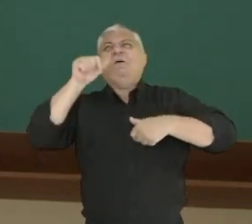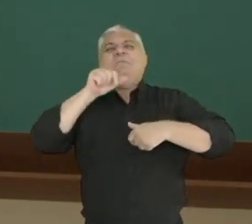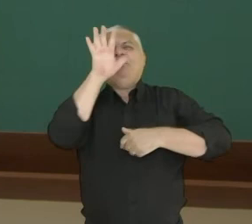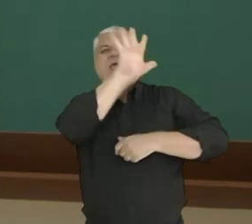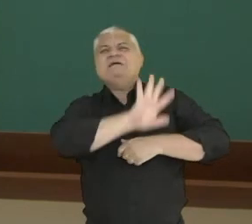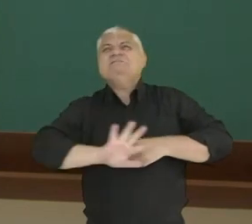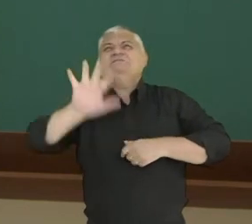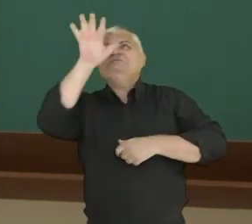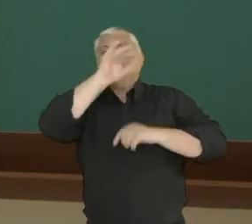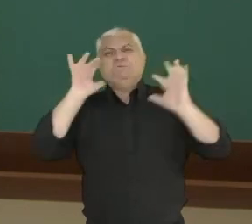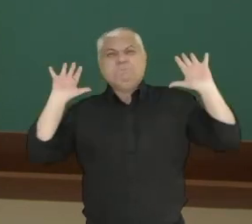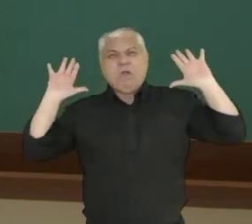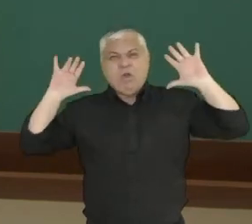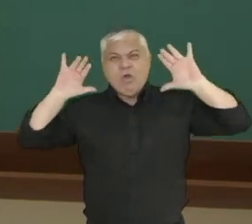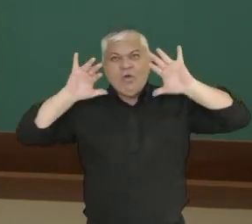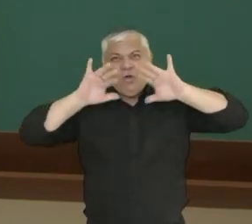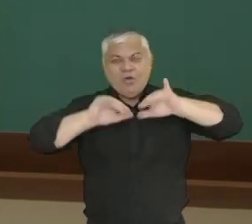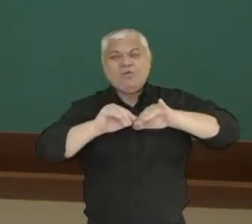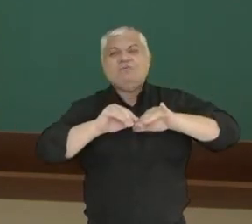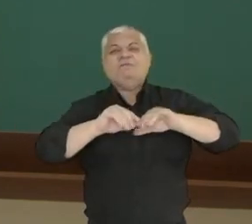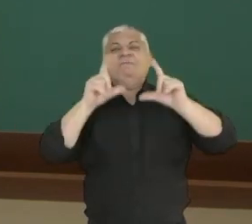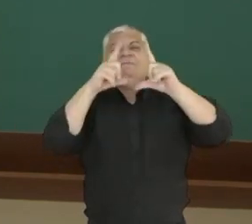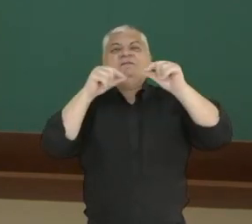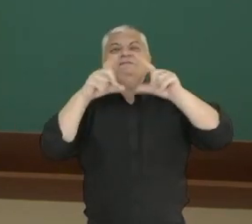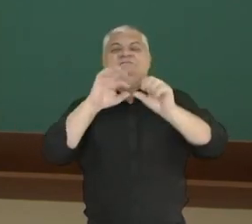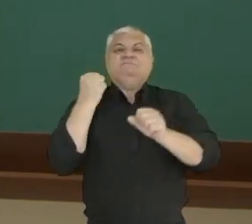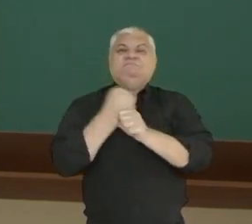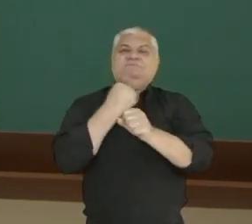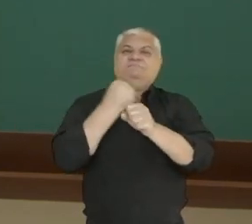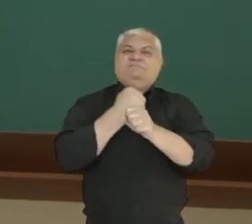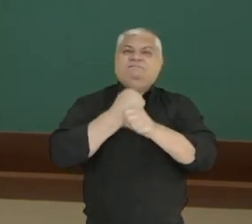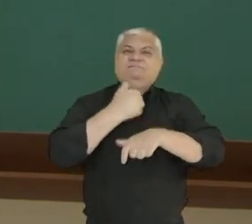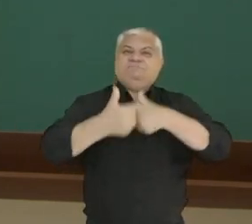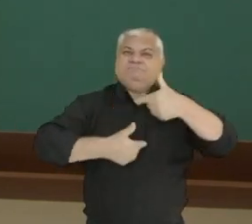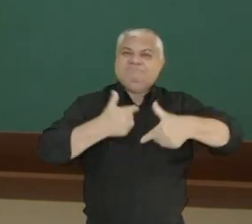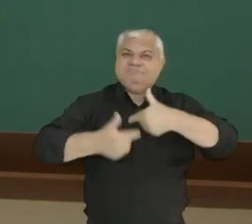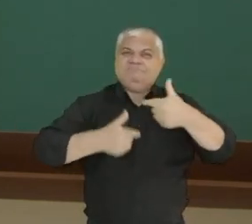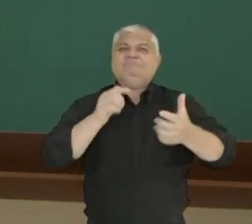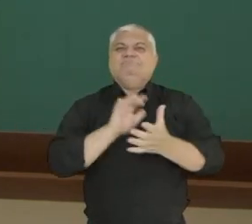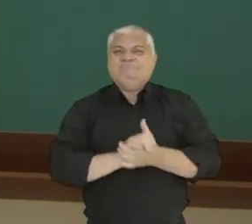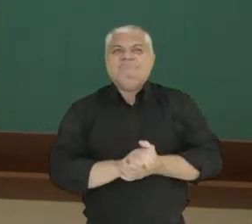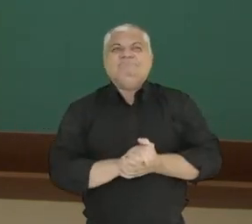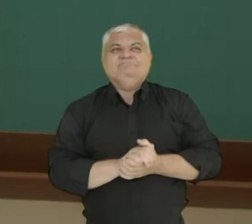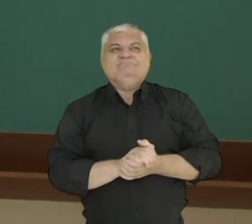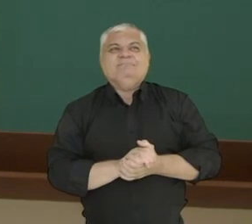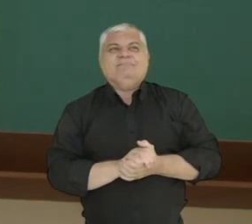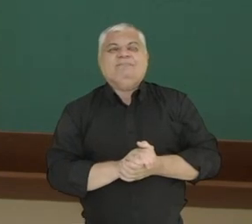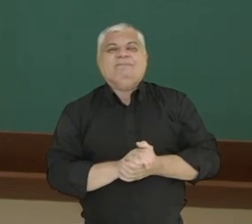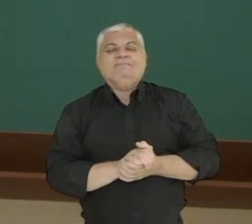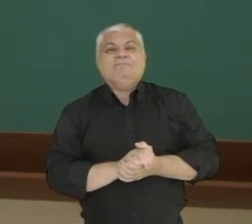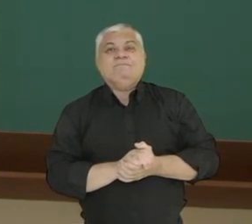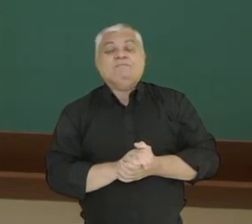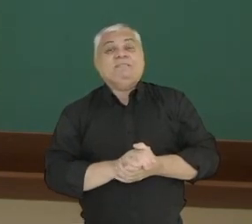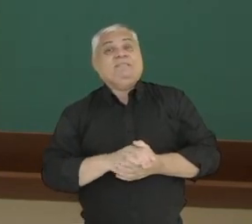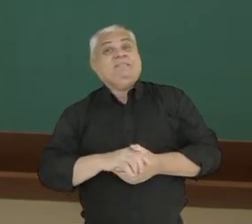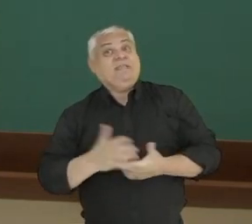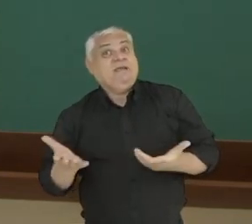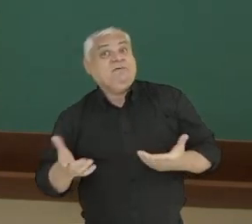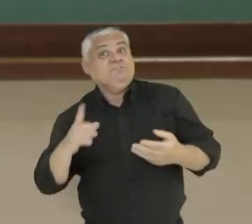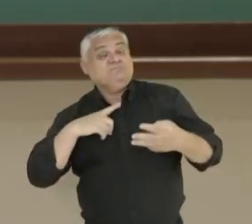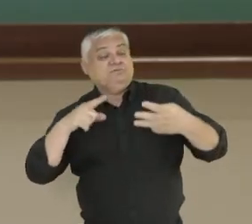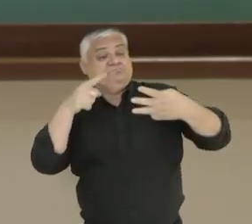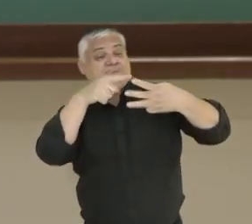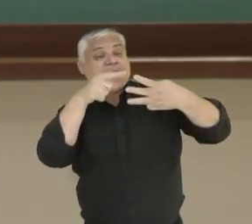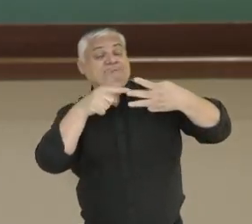para trabalhar na construção de Brasília, principalmente na construção civil, muito necessária. E aí fica a questão.